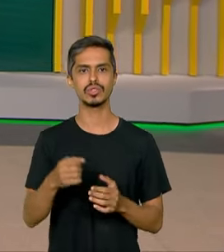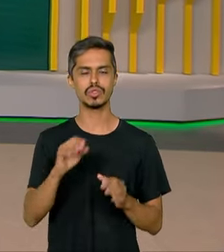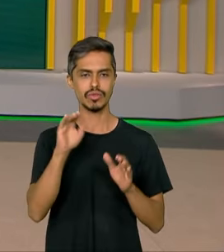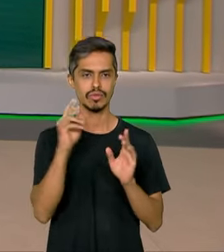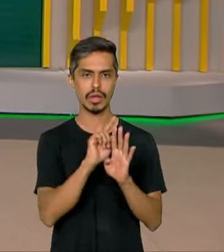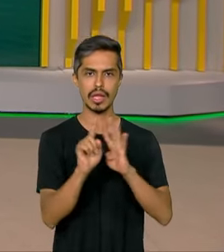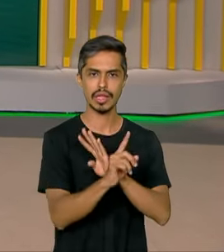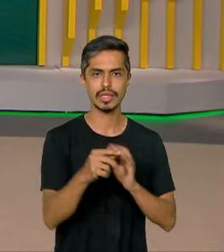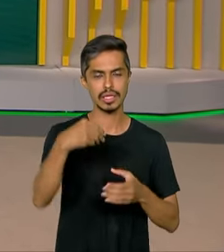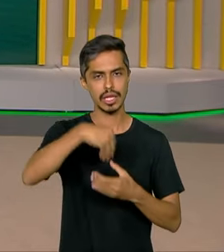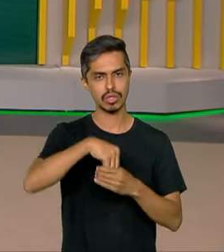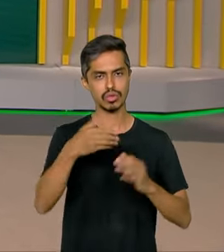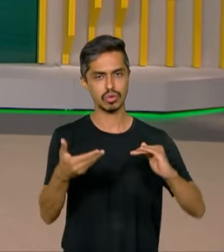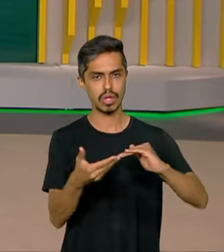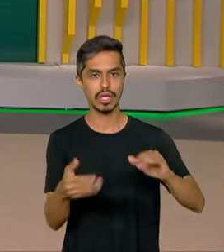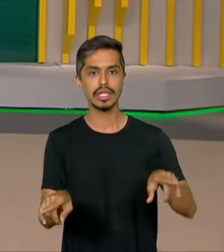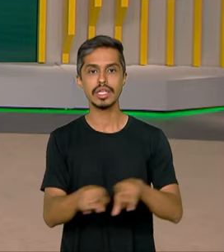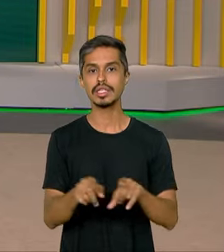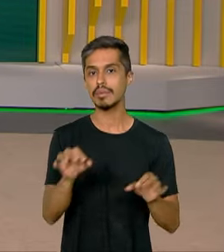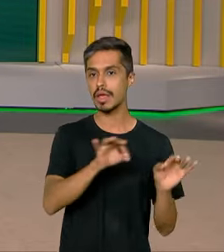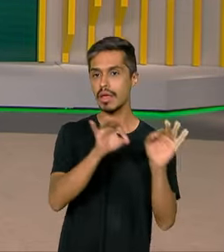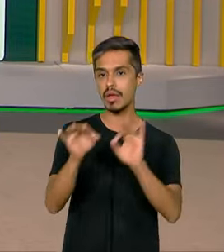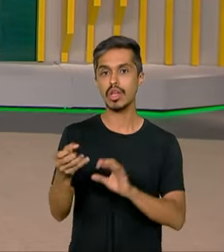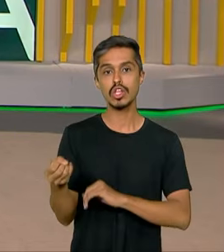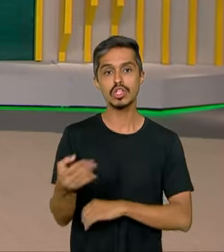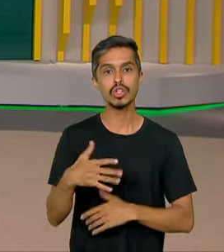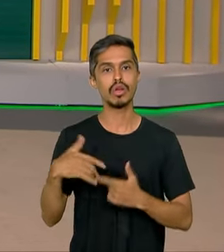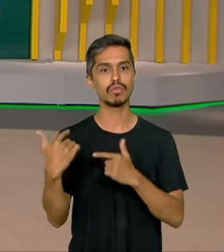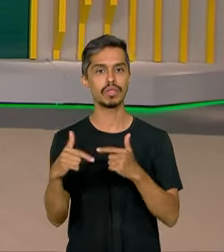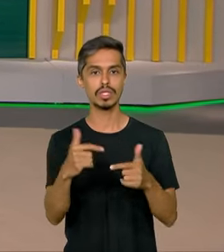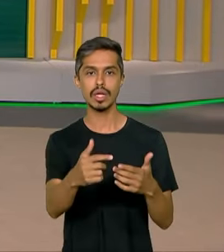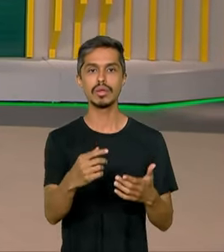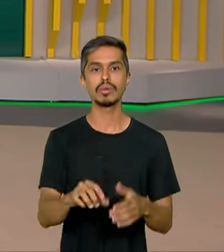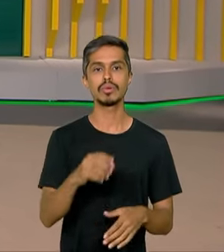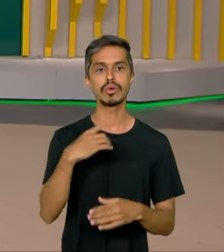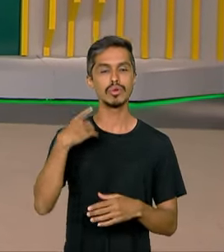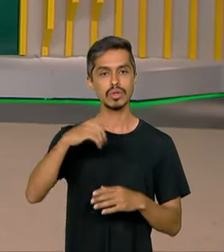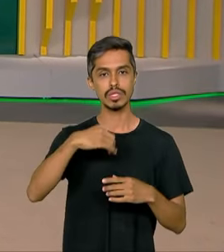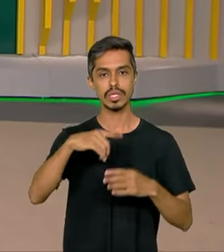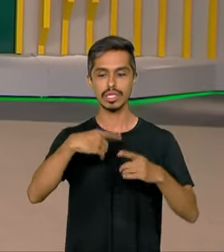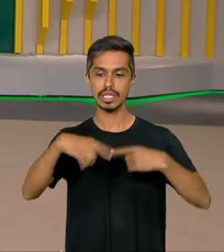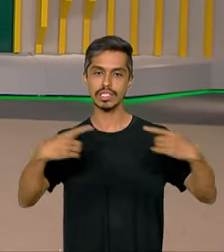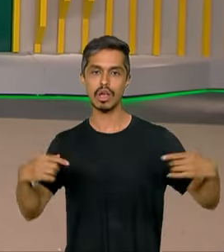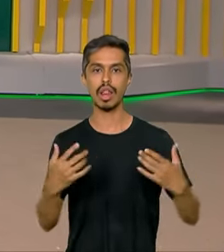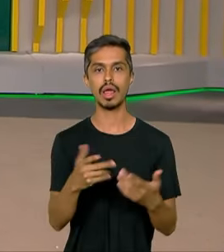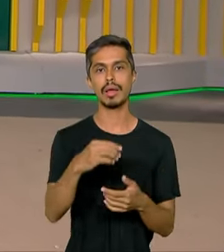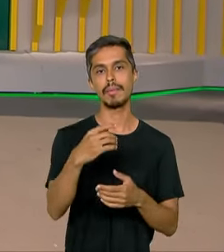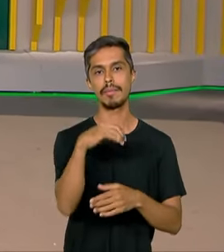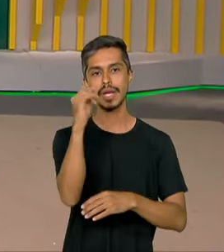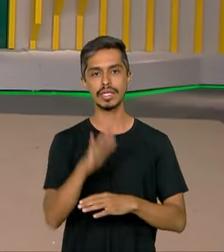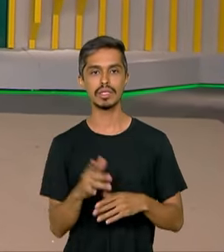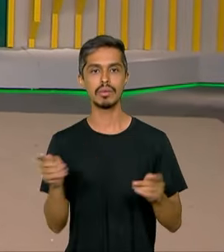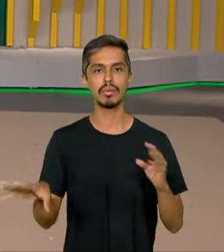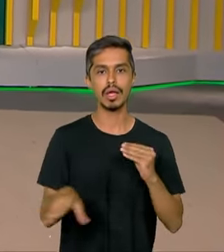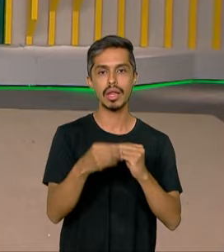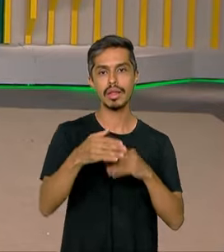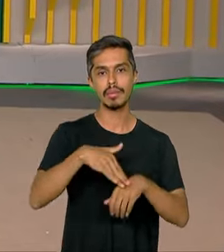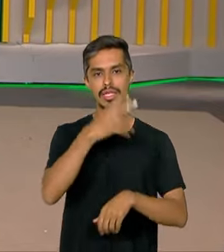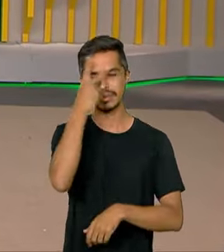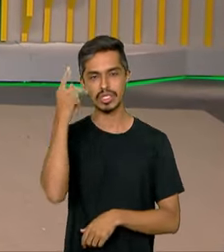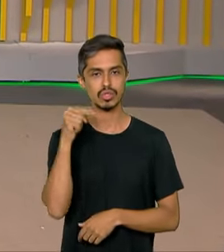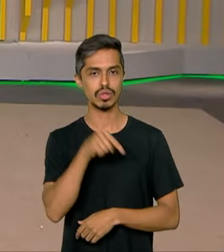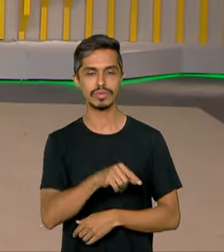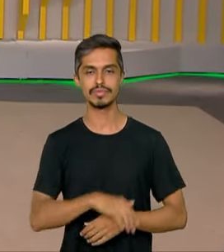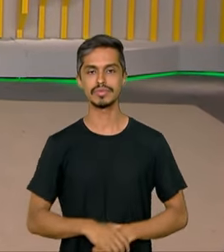Congresso. E você confere também, nova funcionalidade do Desenrola Brasil deve permitir mais adesão de consumidores ao